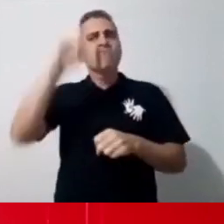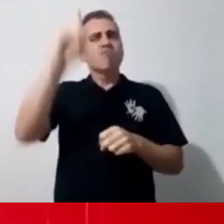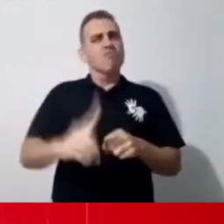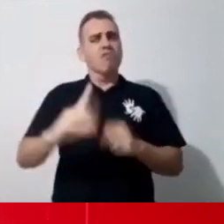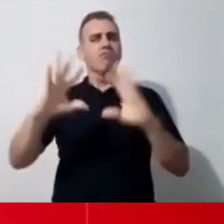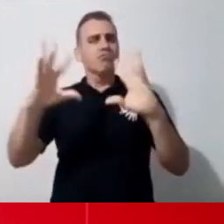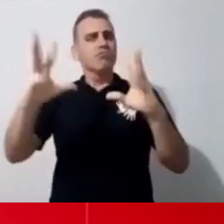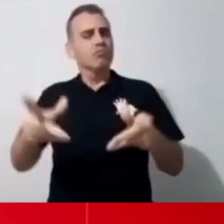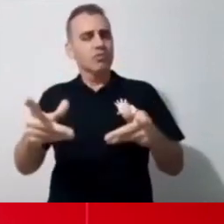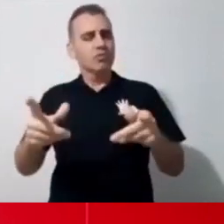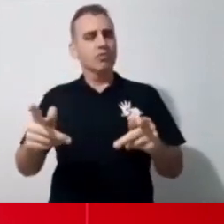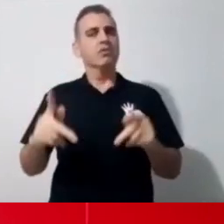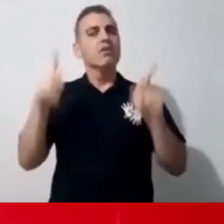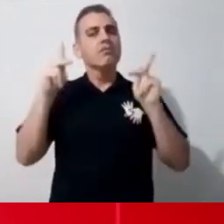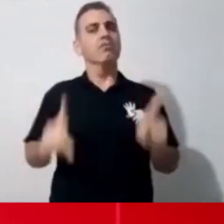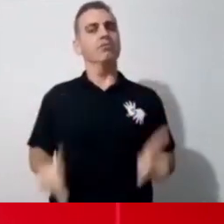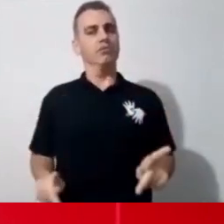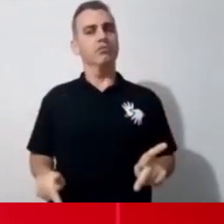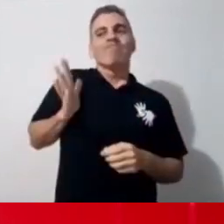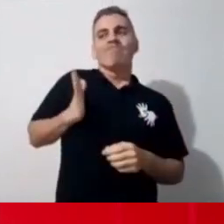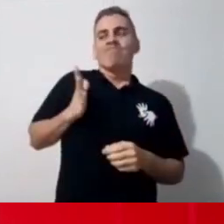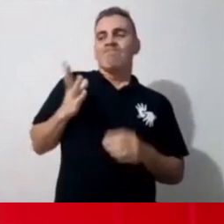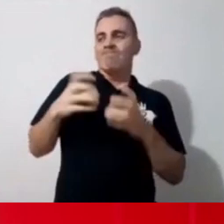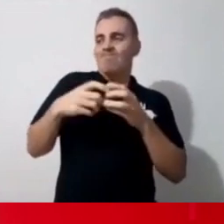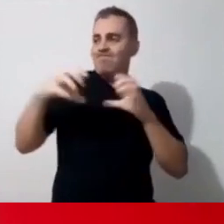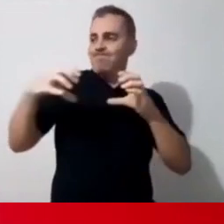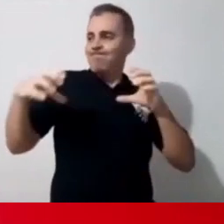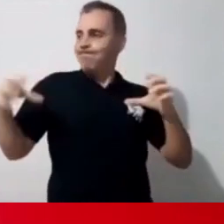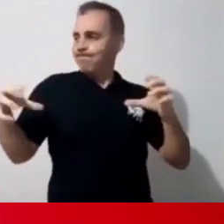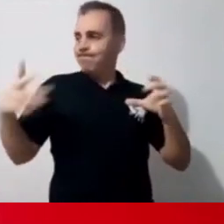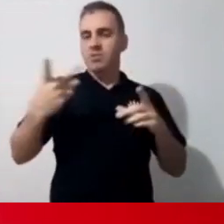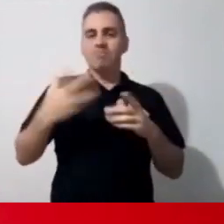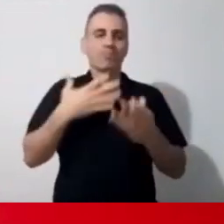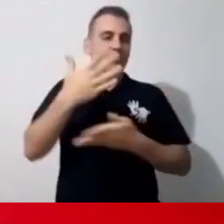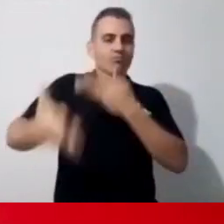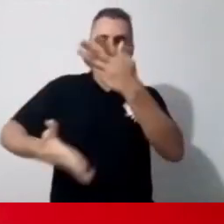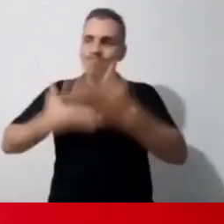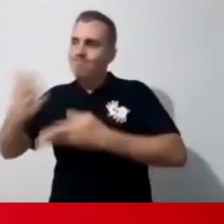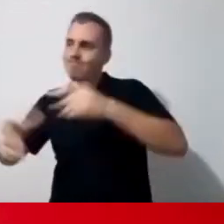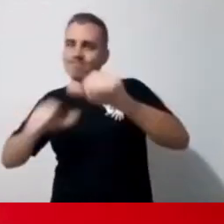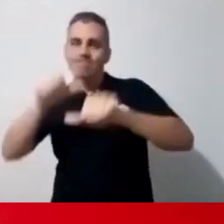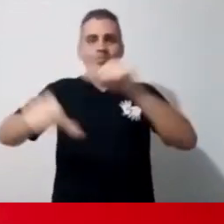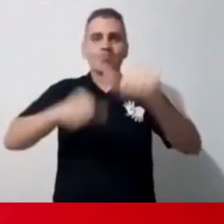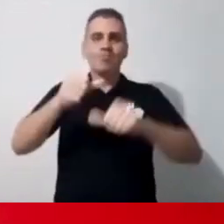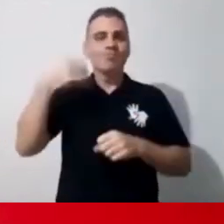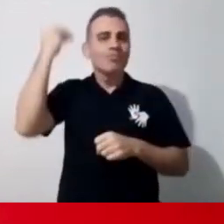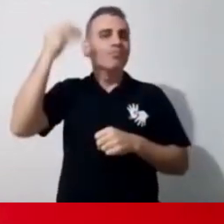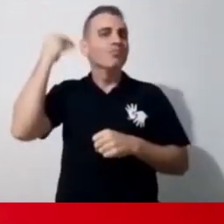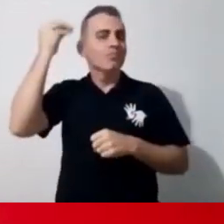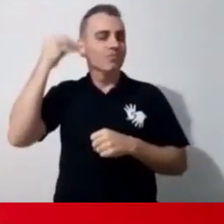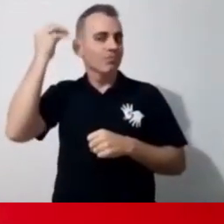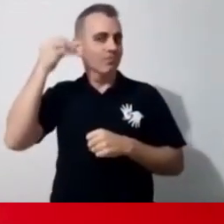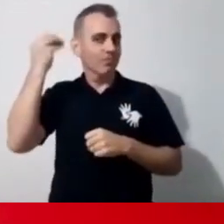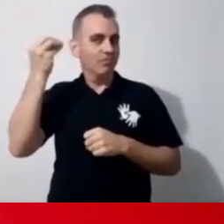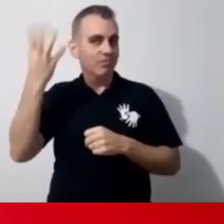aqui com o coração aberto, uma troca de experiência, né? Poder levar um pouquinho aí para